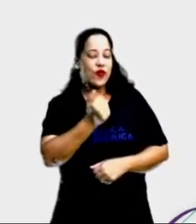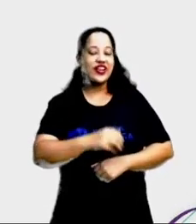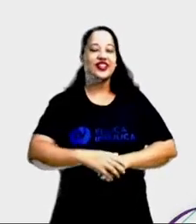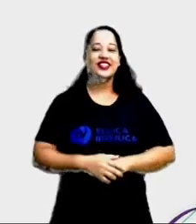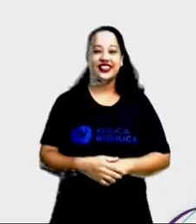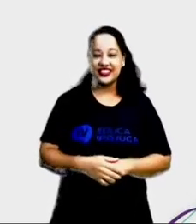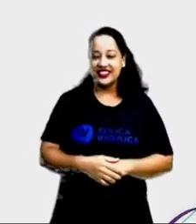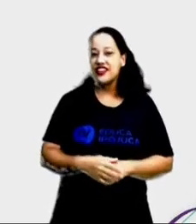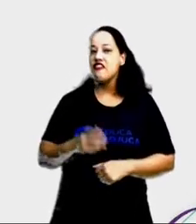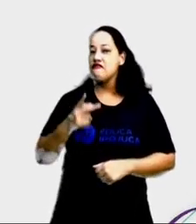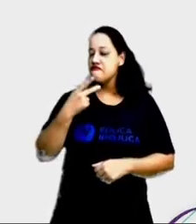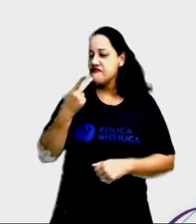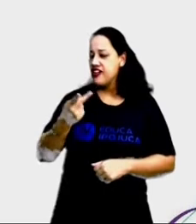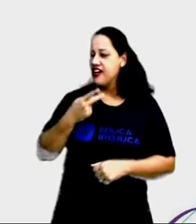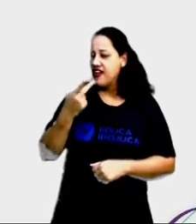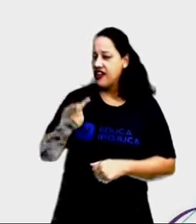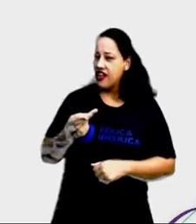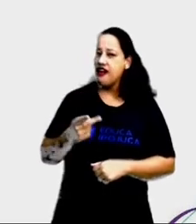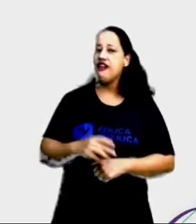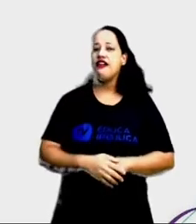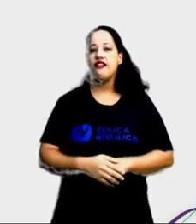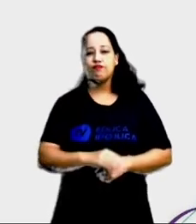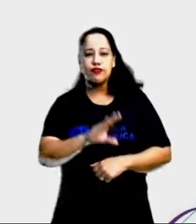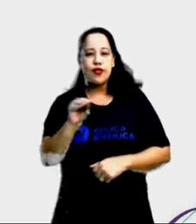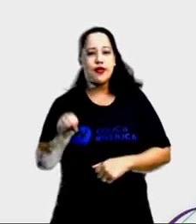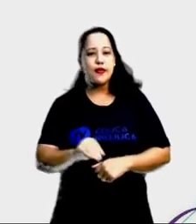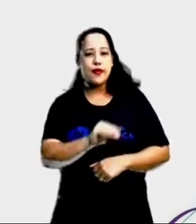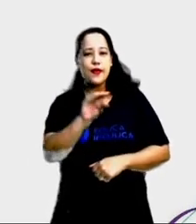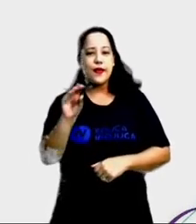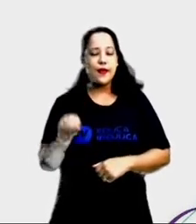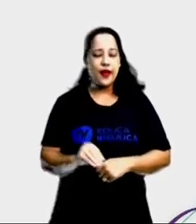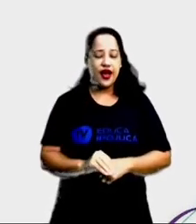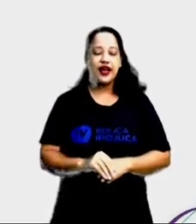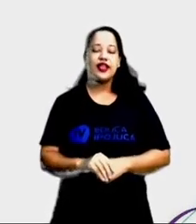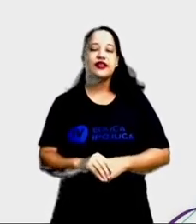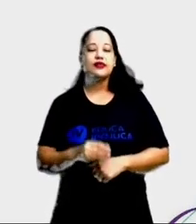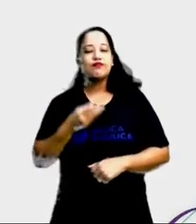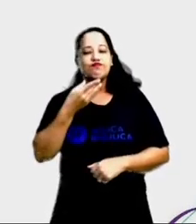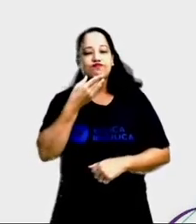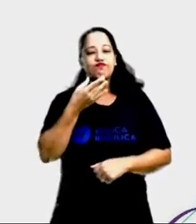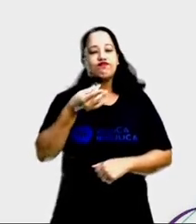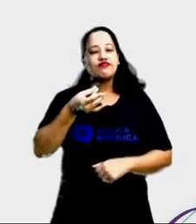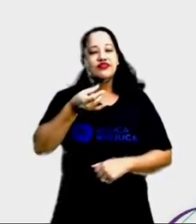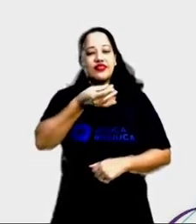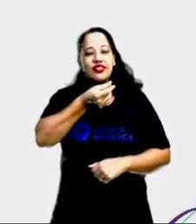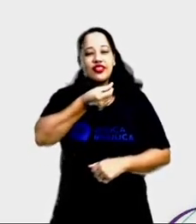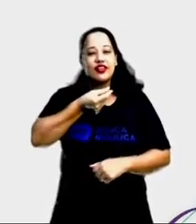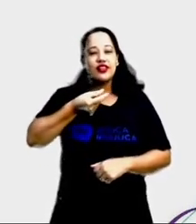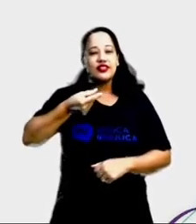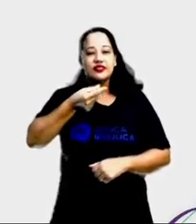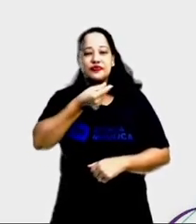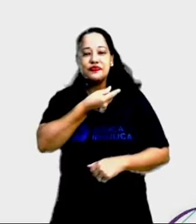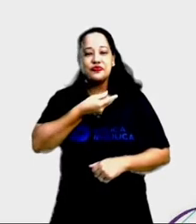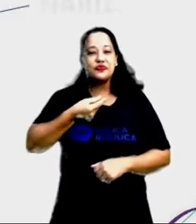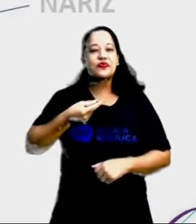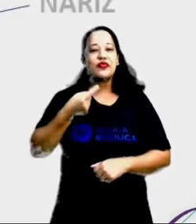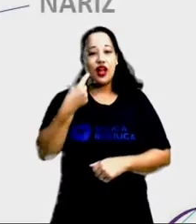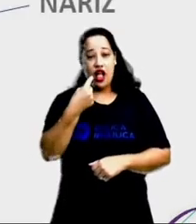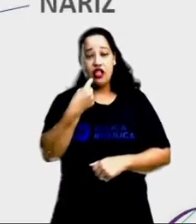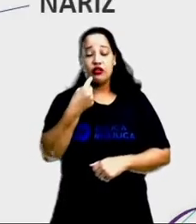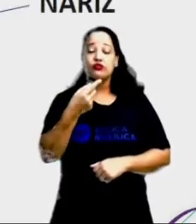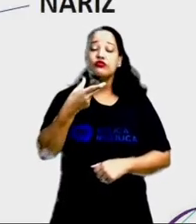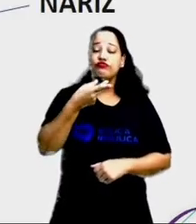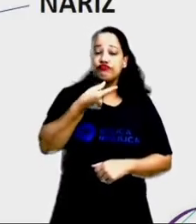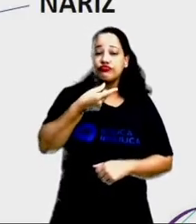para falar, para sentir o gosto dos alimentos através do paladar, que é a nossa língua.